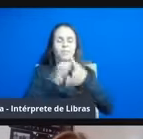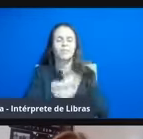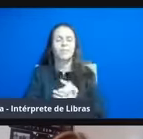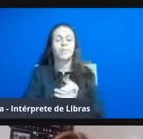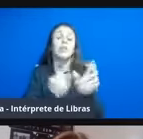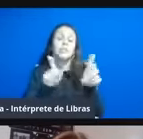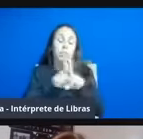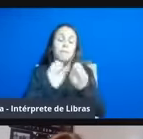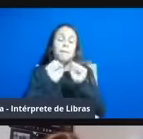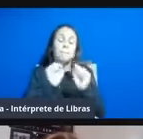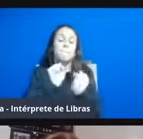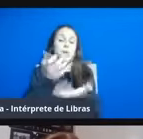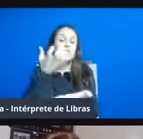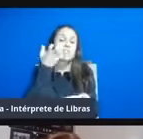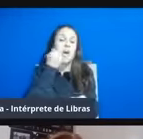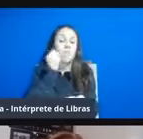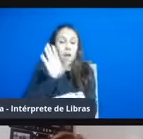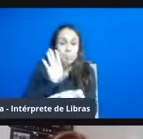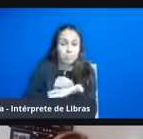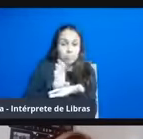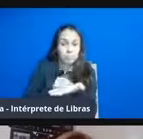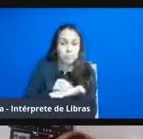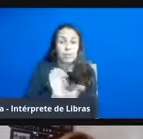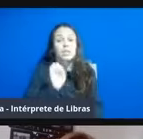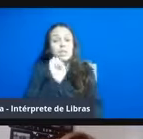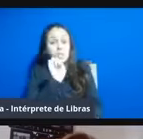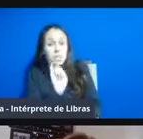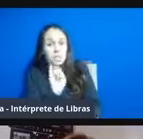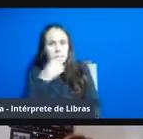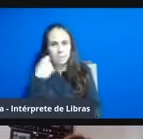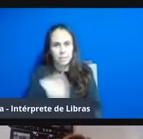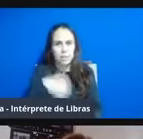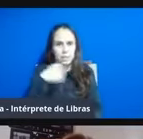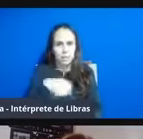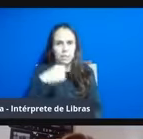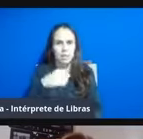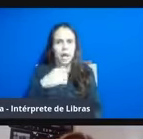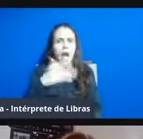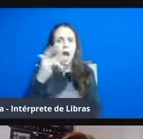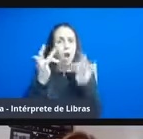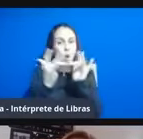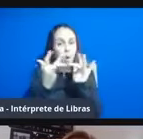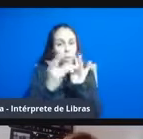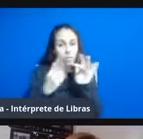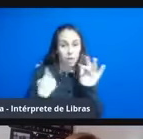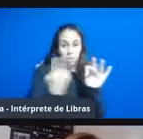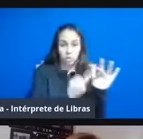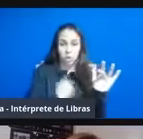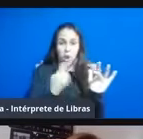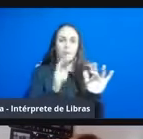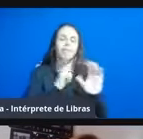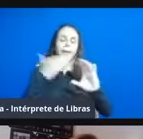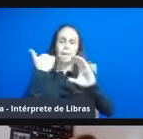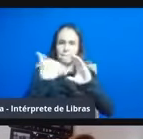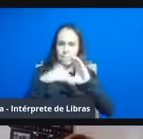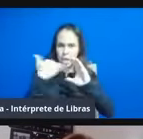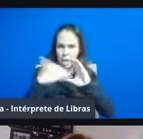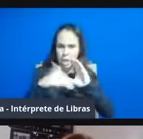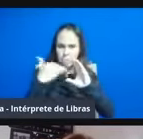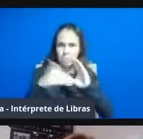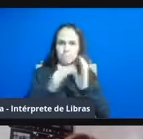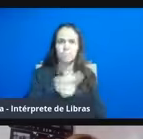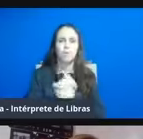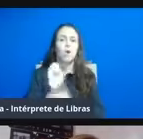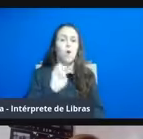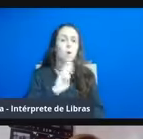pode ser feito download, e se alguém precisar entrar em contato conosco, também tem um e-mail aí de contato, né, ou mesmo